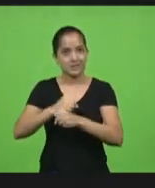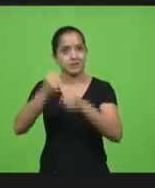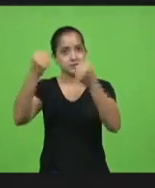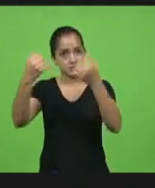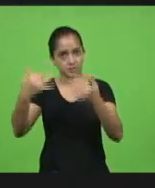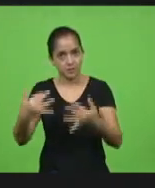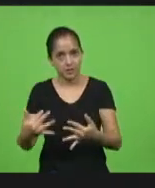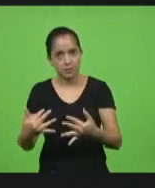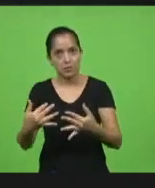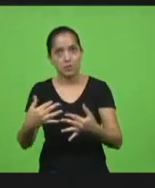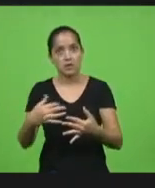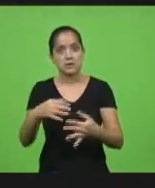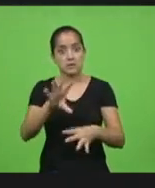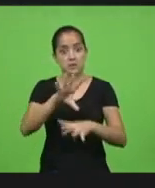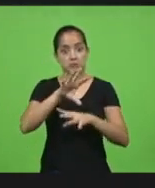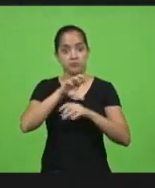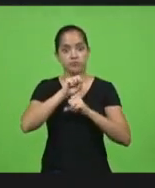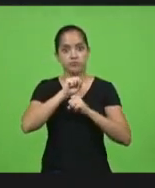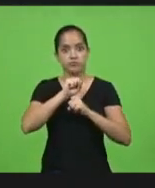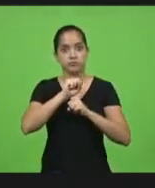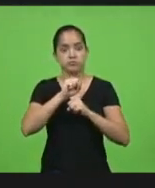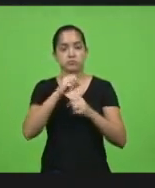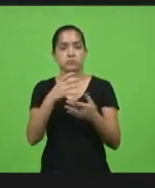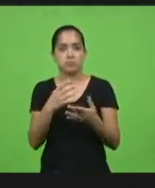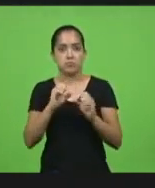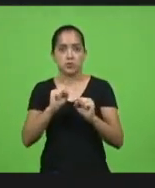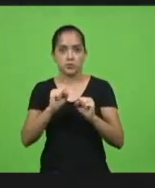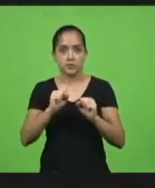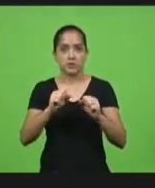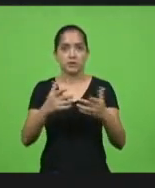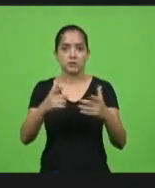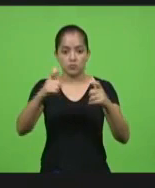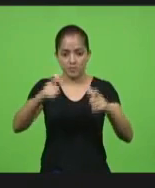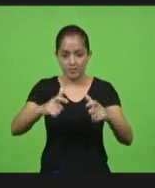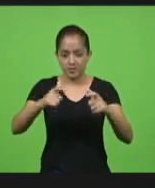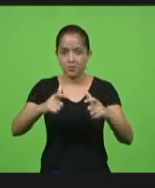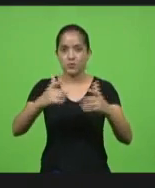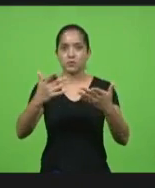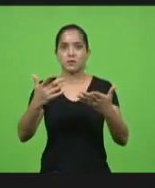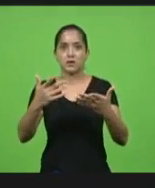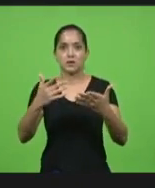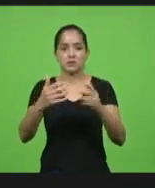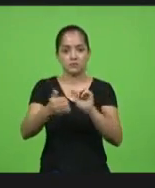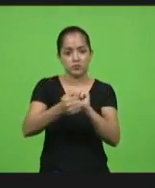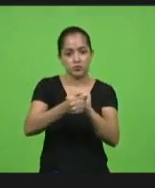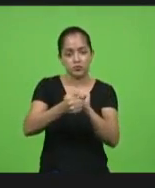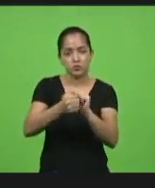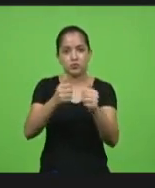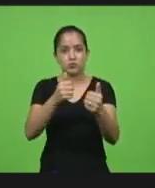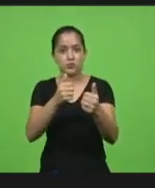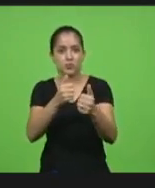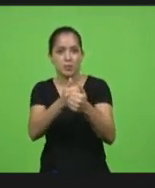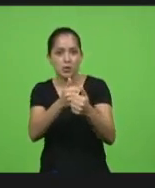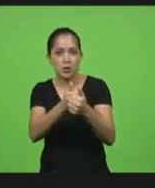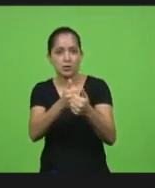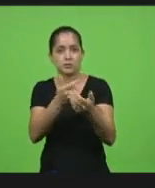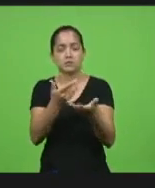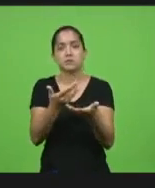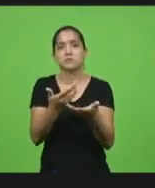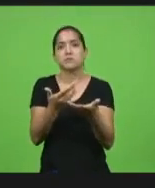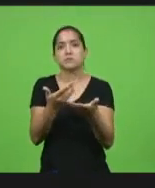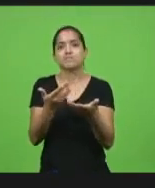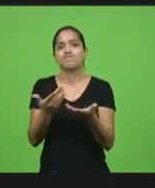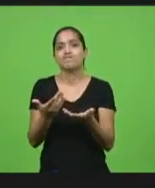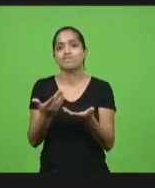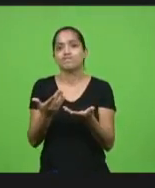pessoa contaminada trancar ela dentro de uma casa com seus familiares você vai contaminar os seus familiares eu não tô entendendo onde tá a lógica